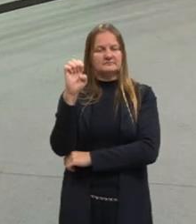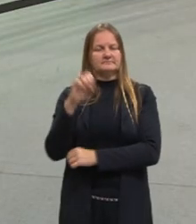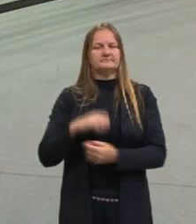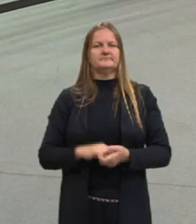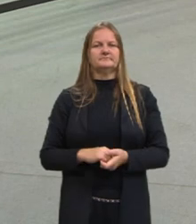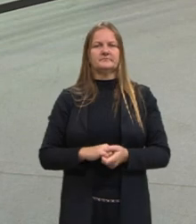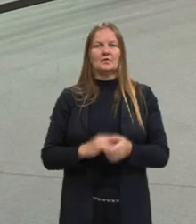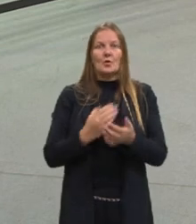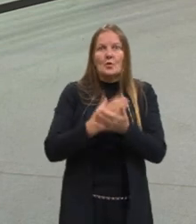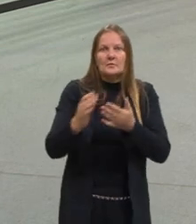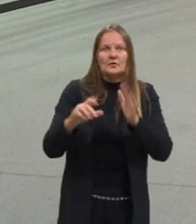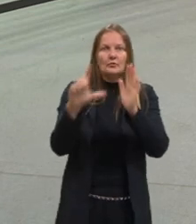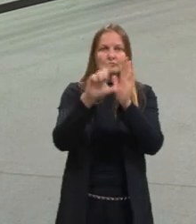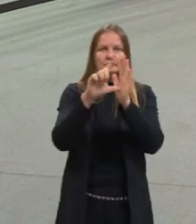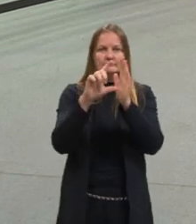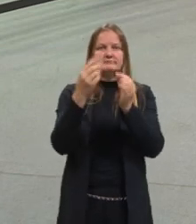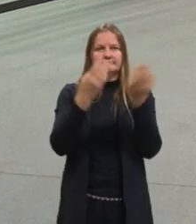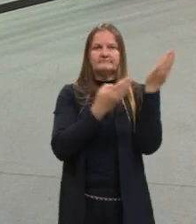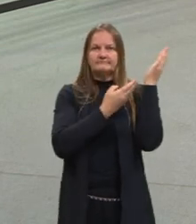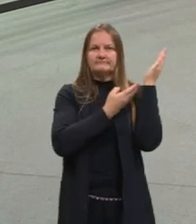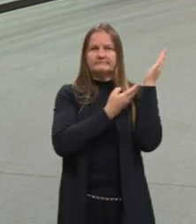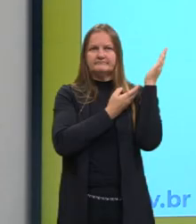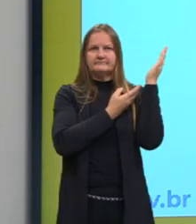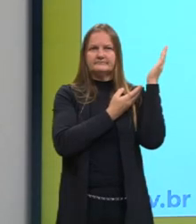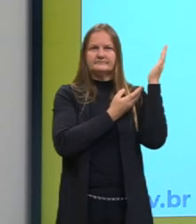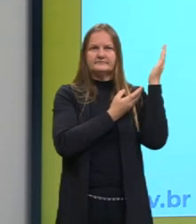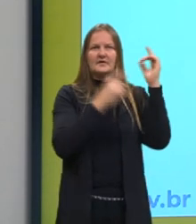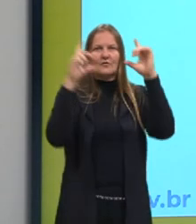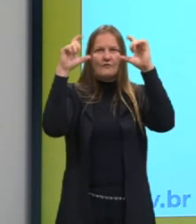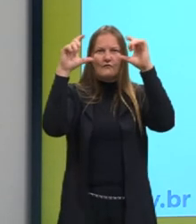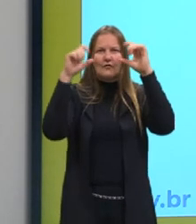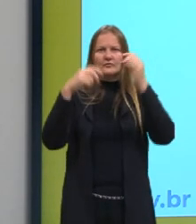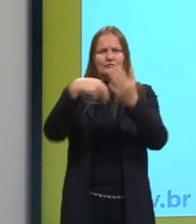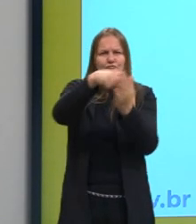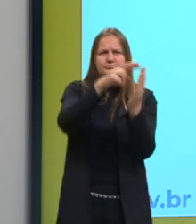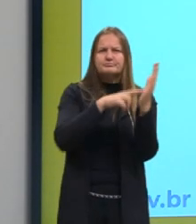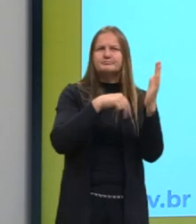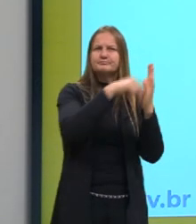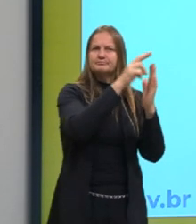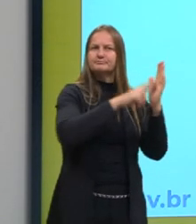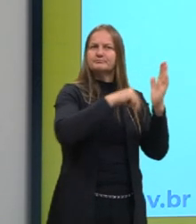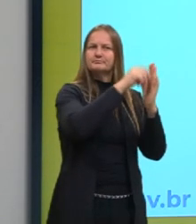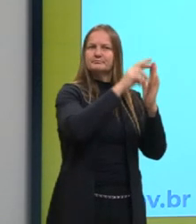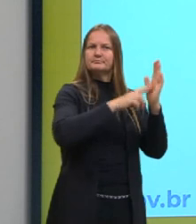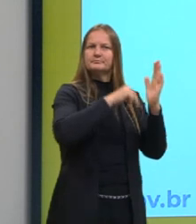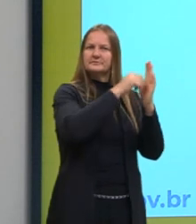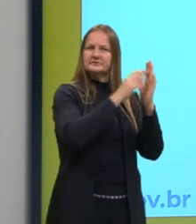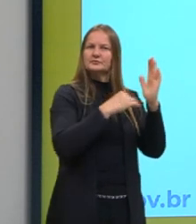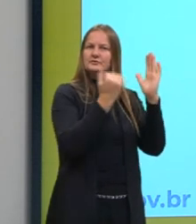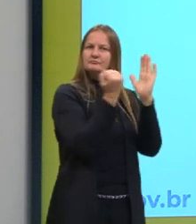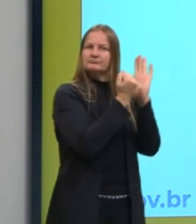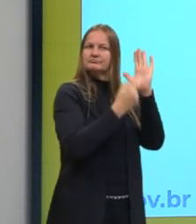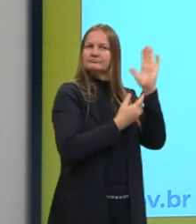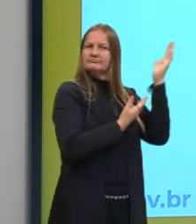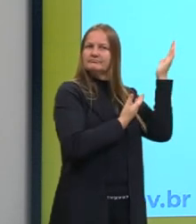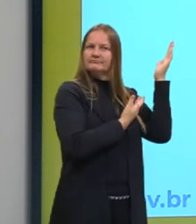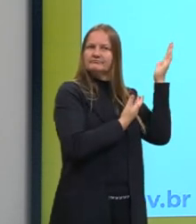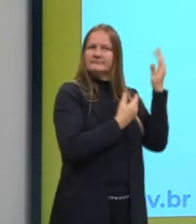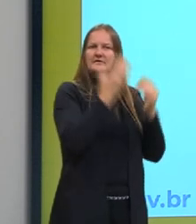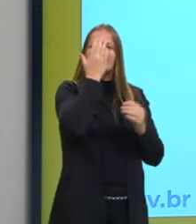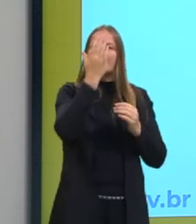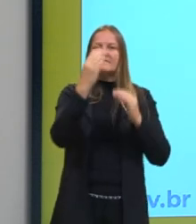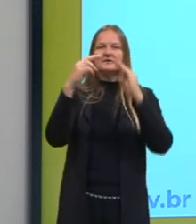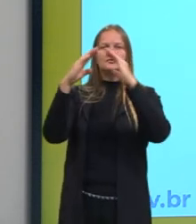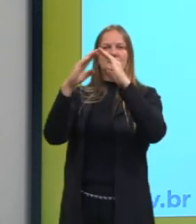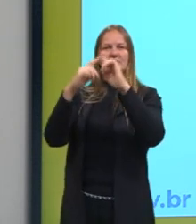Então, o Lutero, aqui a gente tem uma imagem, uma pintura que representa Lutero na frente de uma igreja,